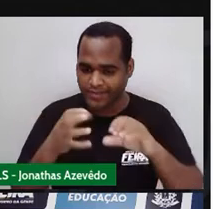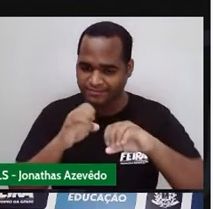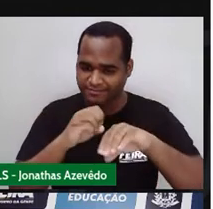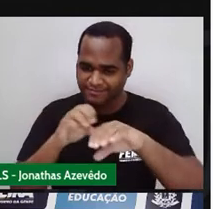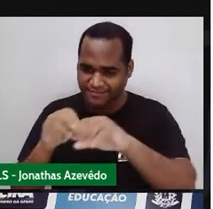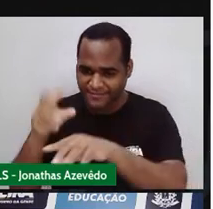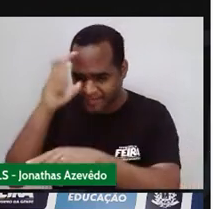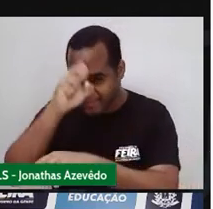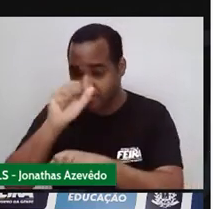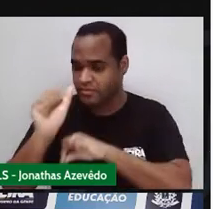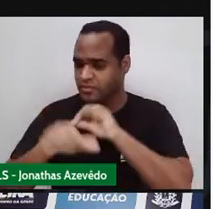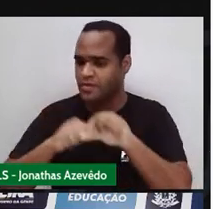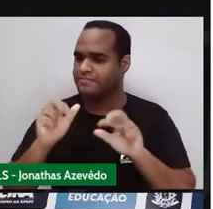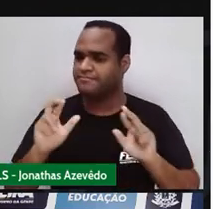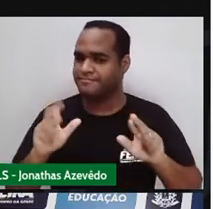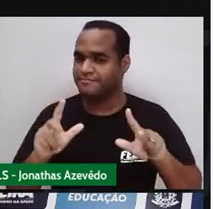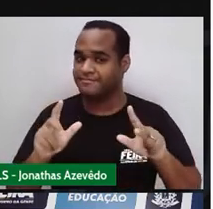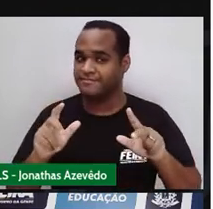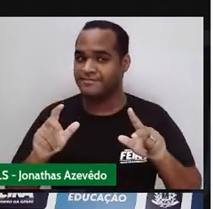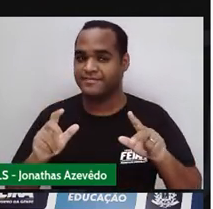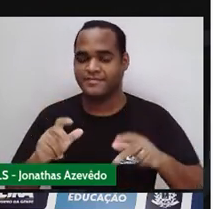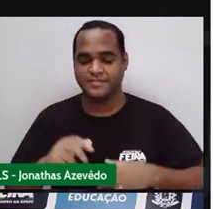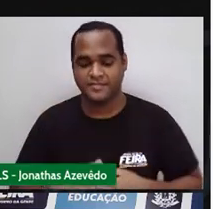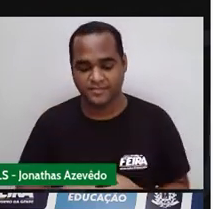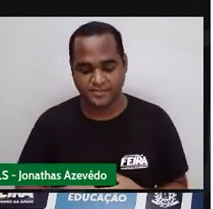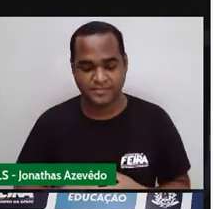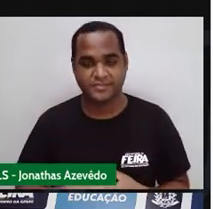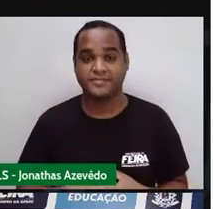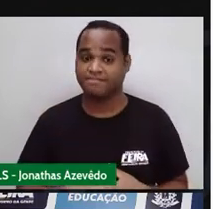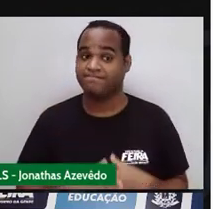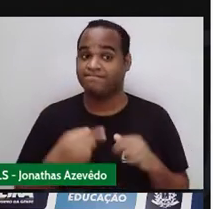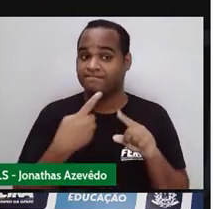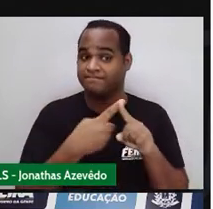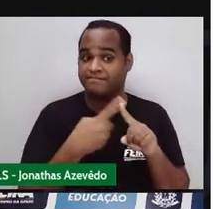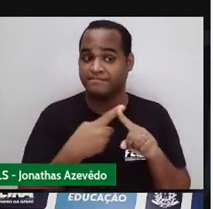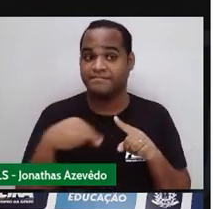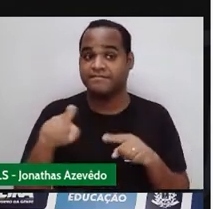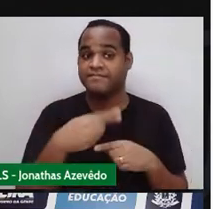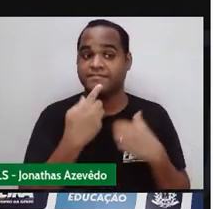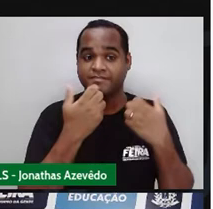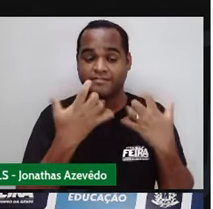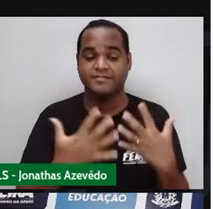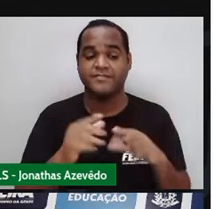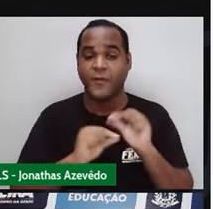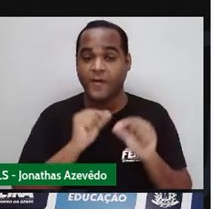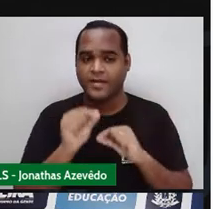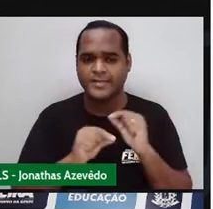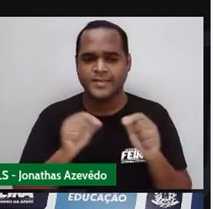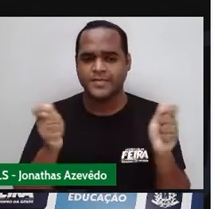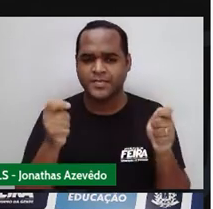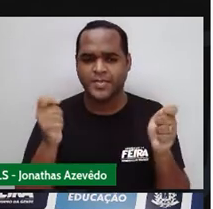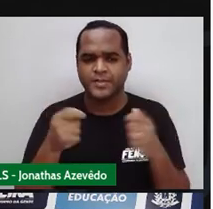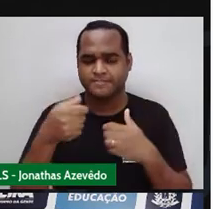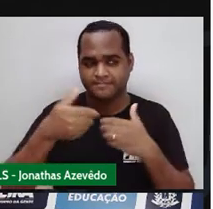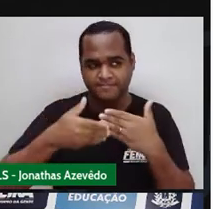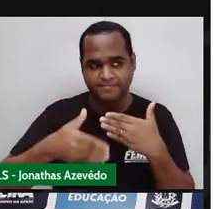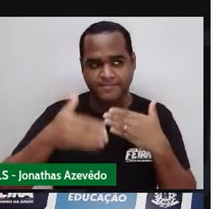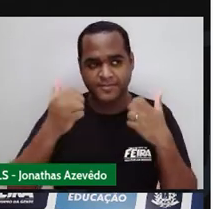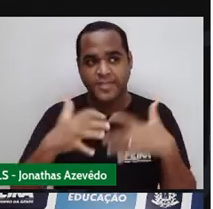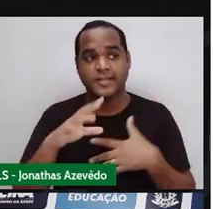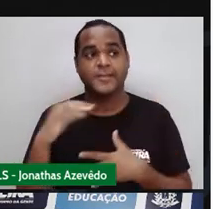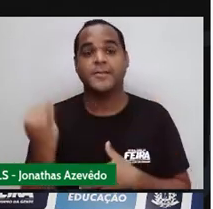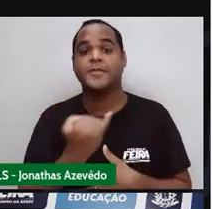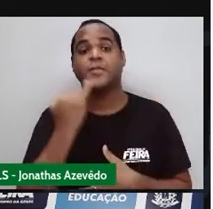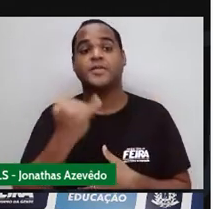de ideia, tá bom? Então, veja só. Por quê, né? O é que você pode fazer agora para ficar interessante